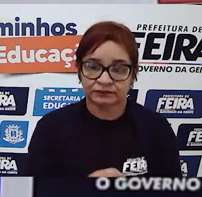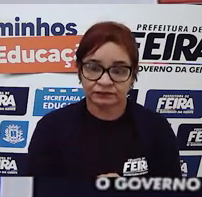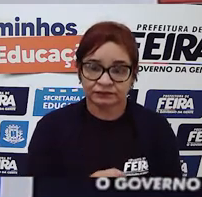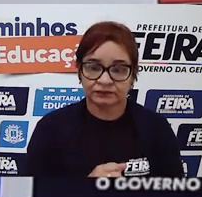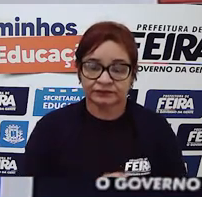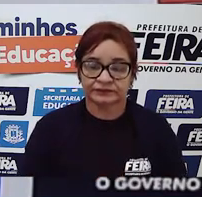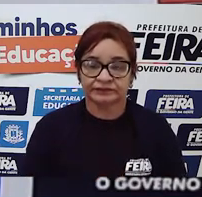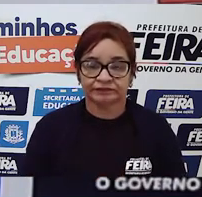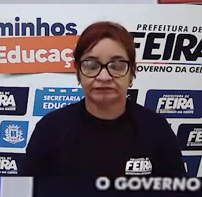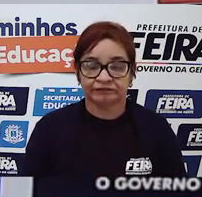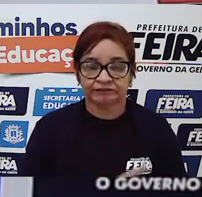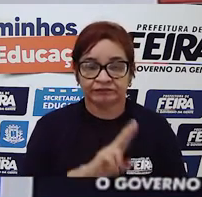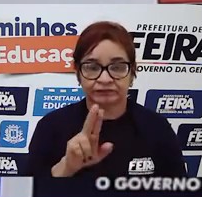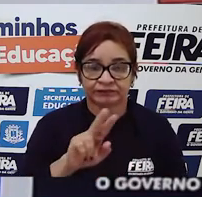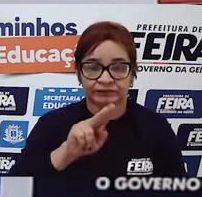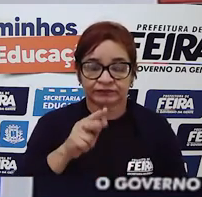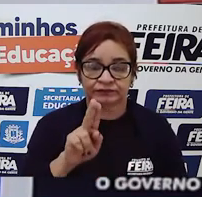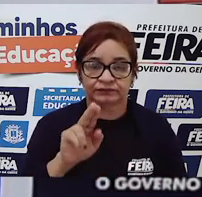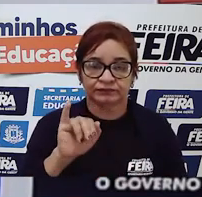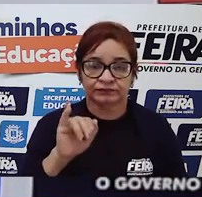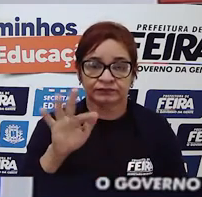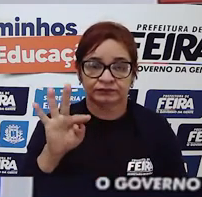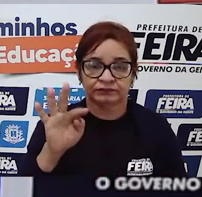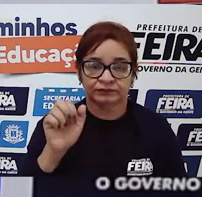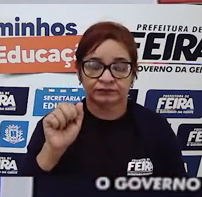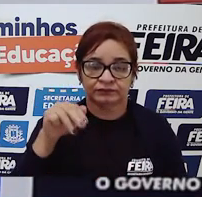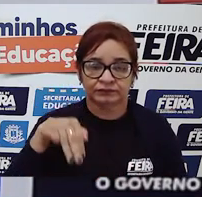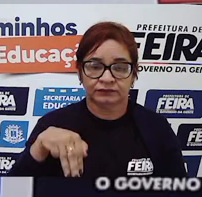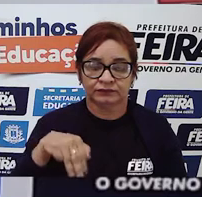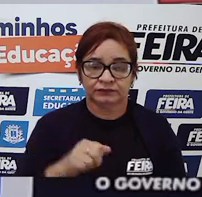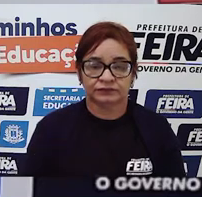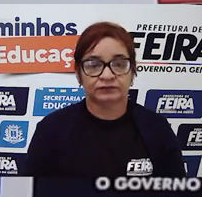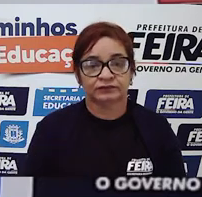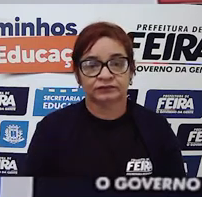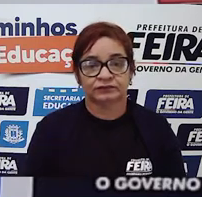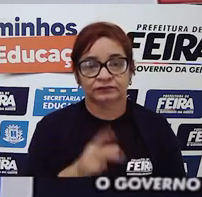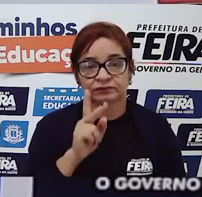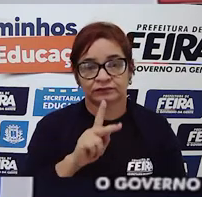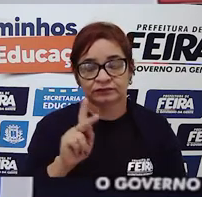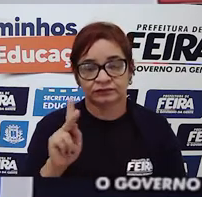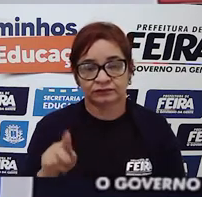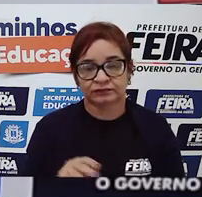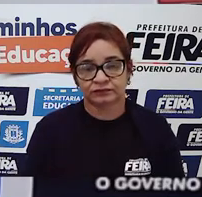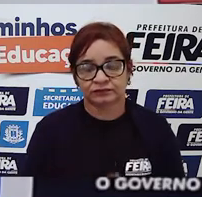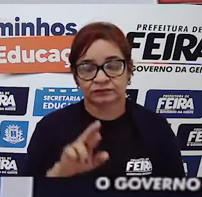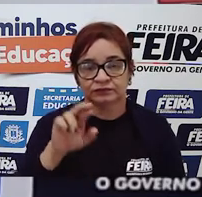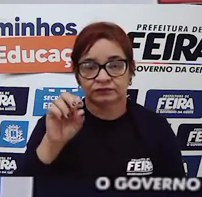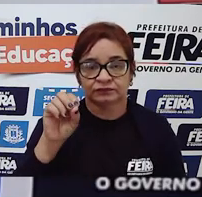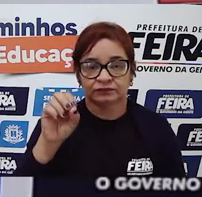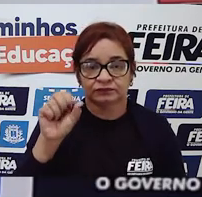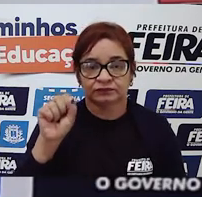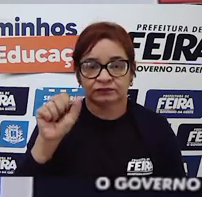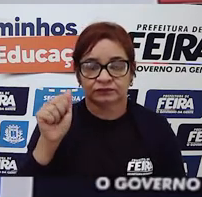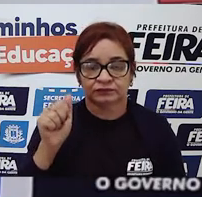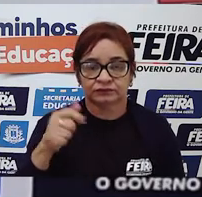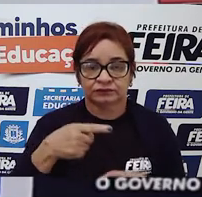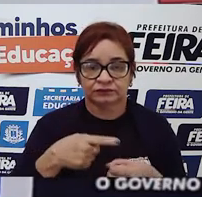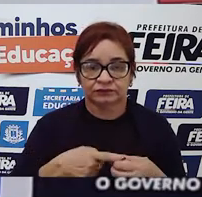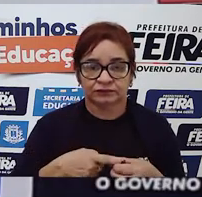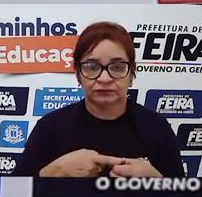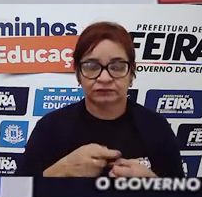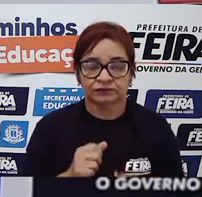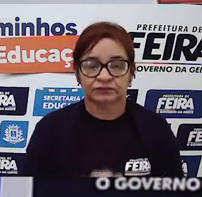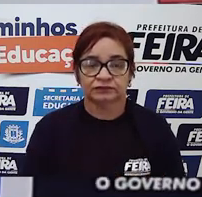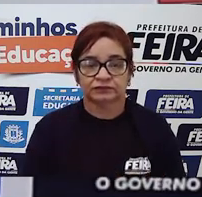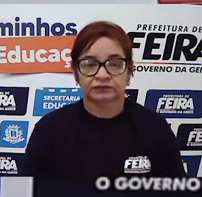Então, meu nome é Witan Leal, eu sou professor da escola Rosa Maria Esperidião Leite, que se localiza